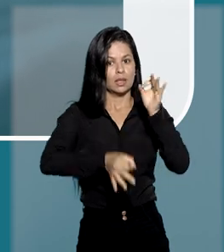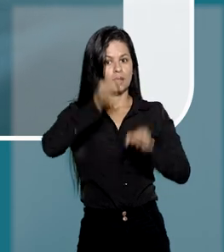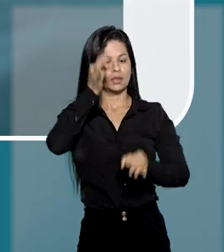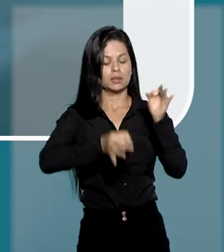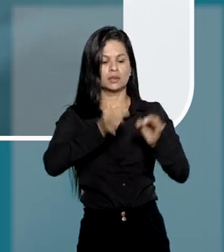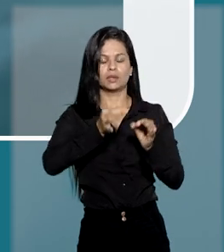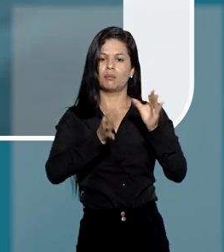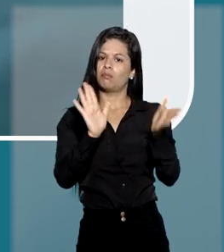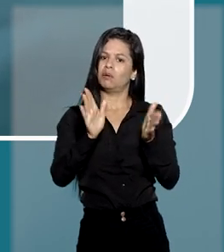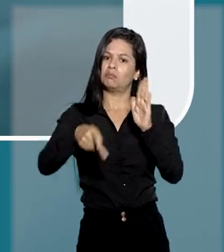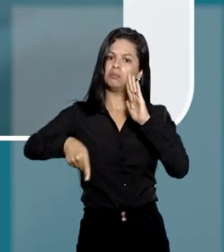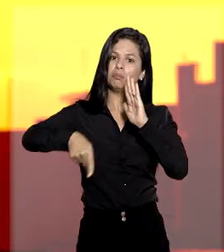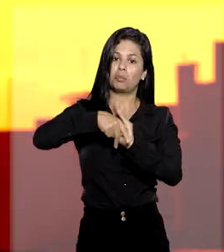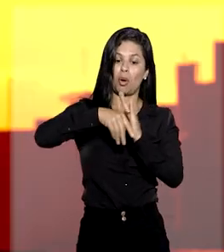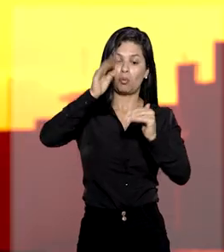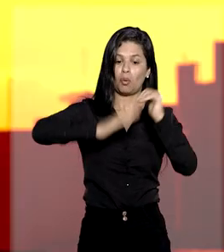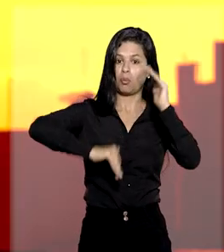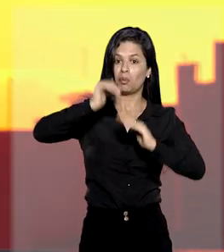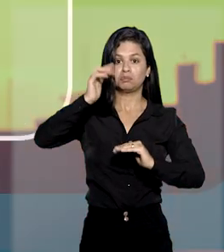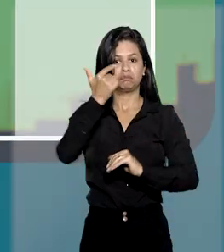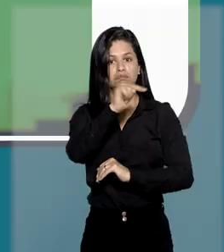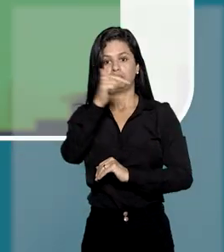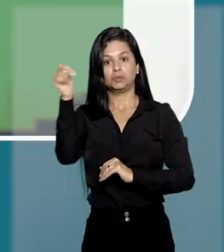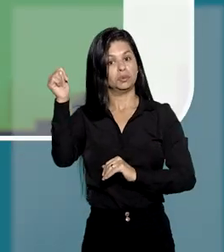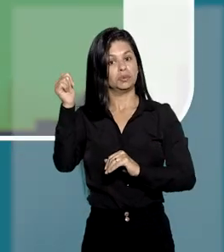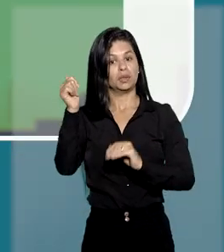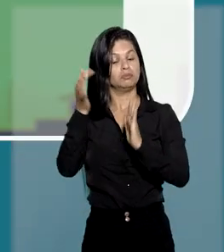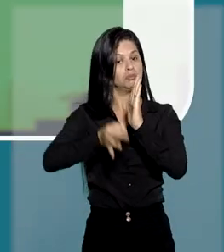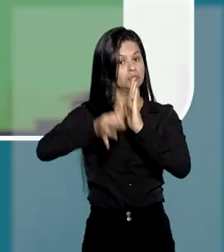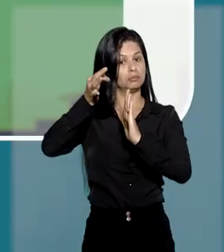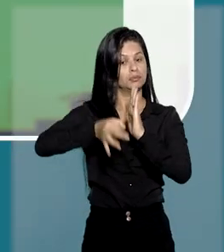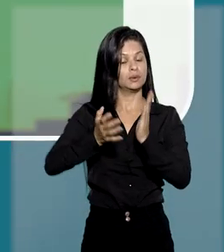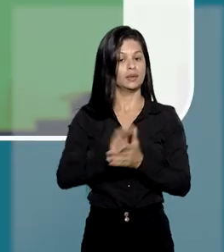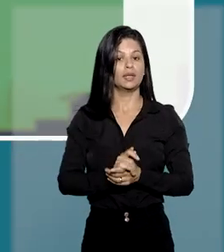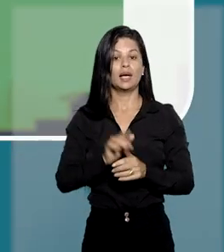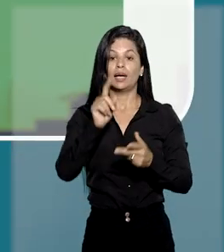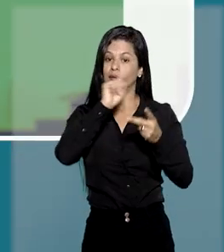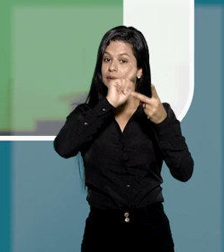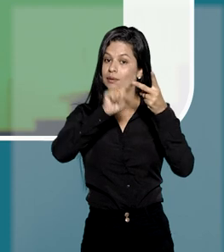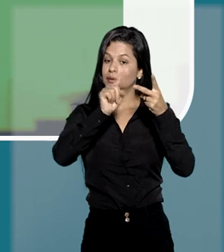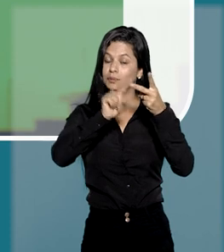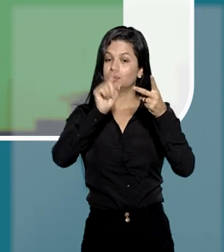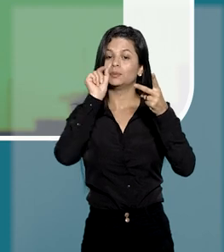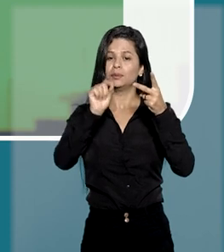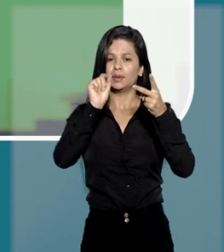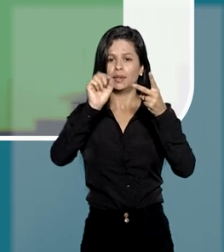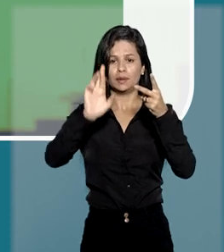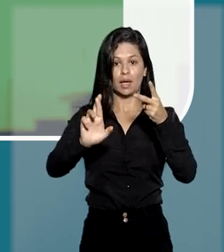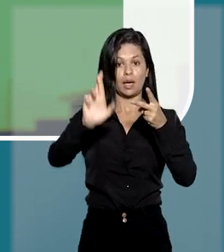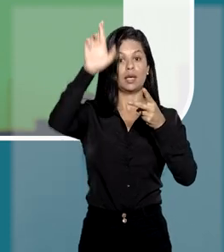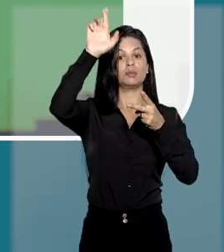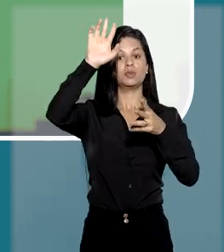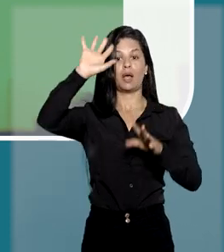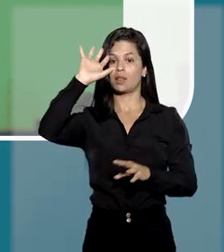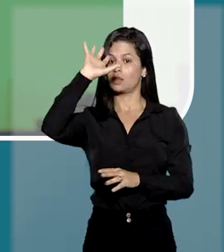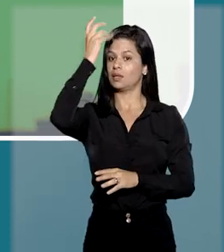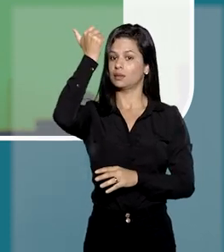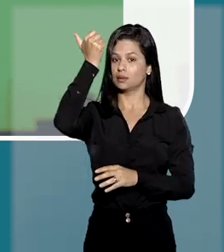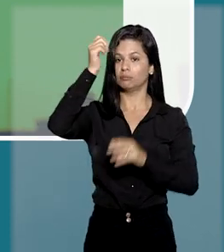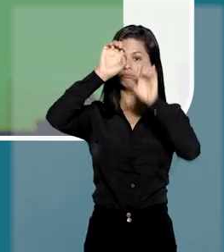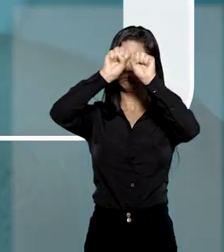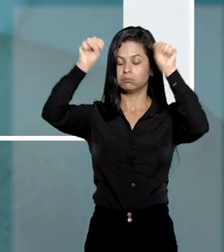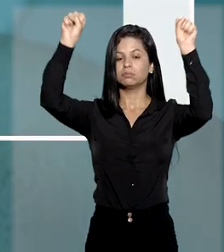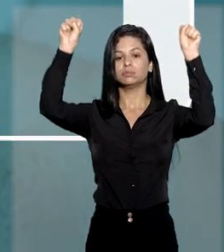sem ter competência. A segunda hipótese é para garantir a autoridade das decisões dos